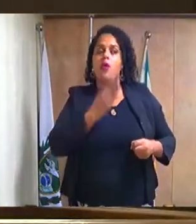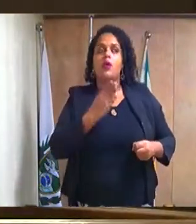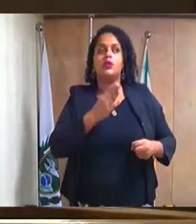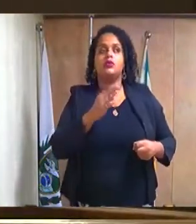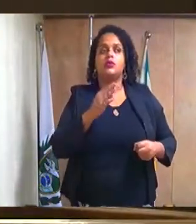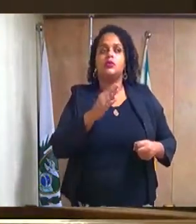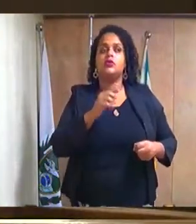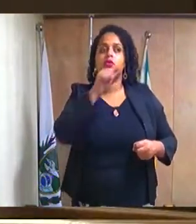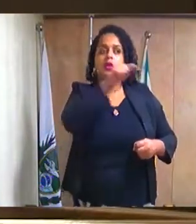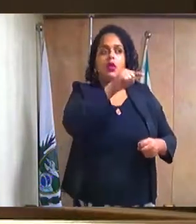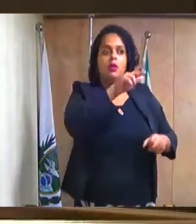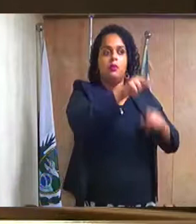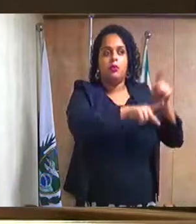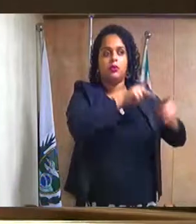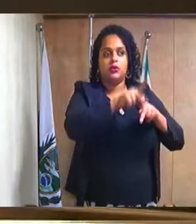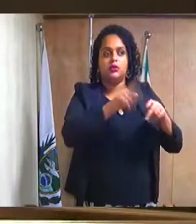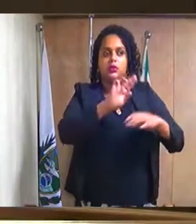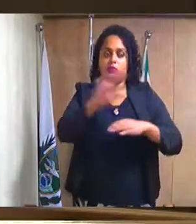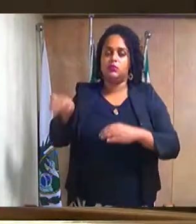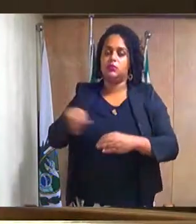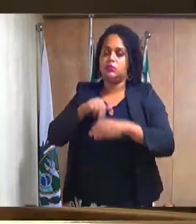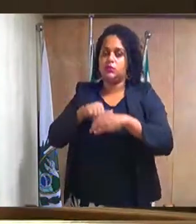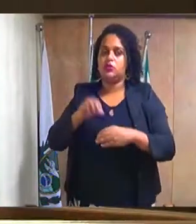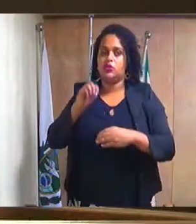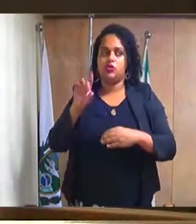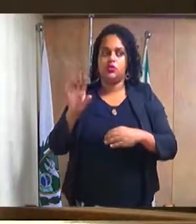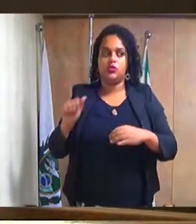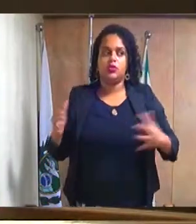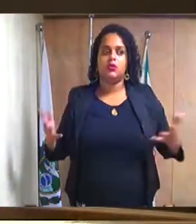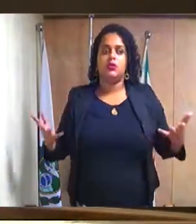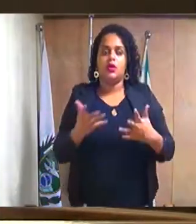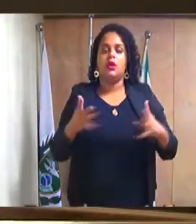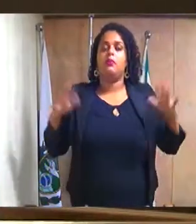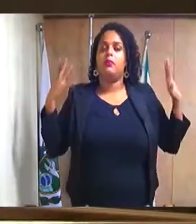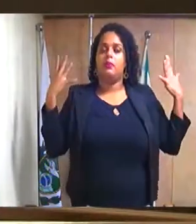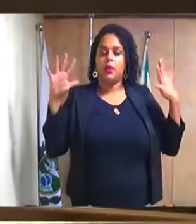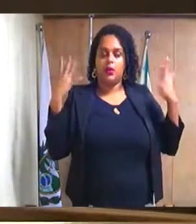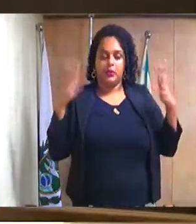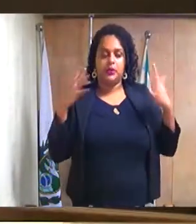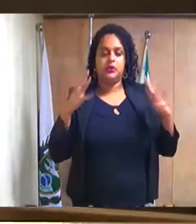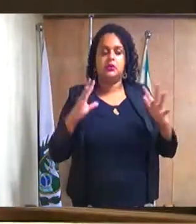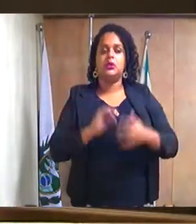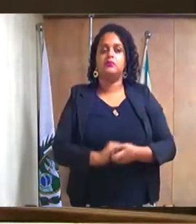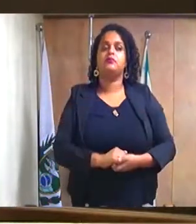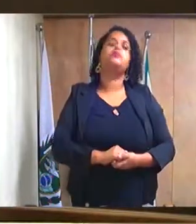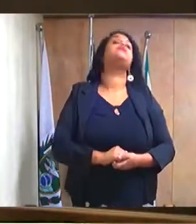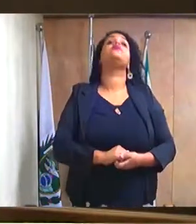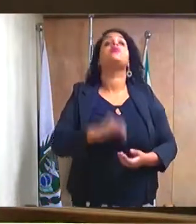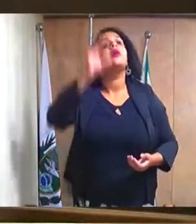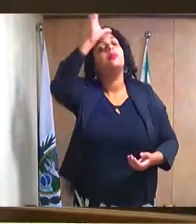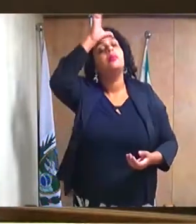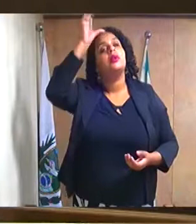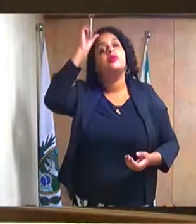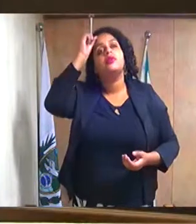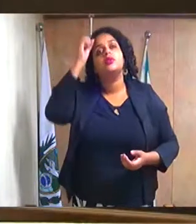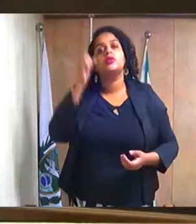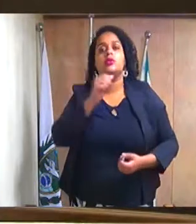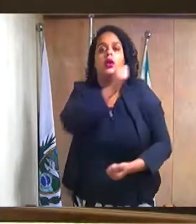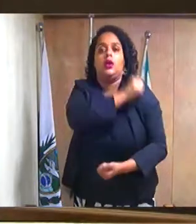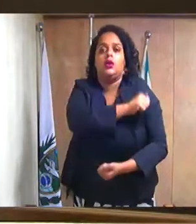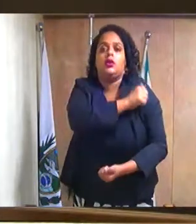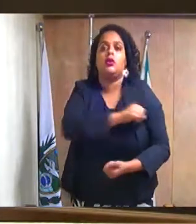esta tribuna no dia de hoje para parabenizar o prefeito da cidade do Rio,